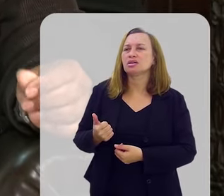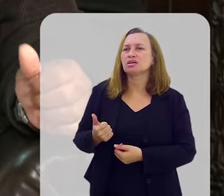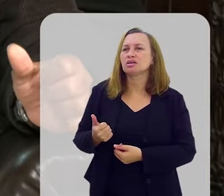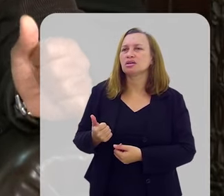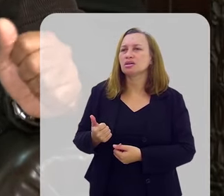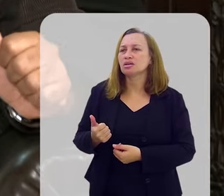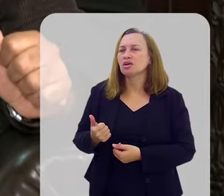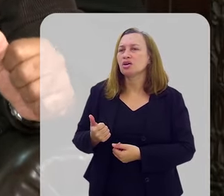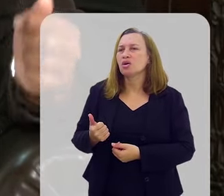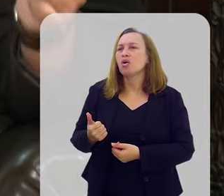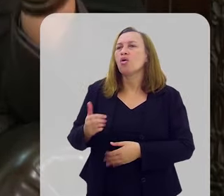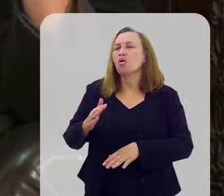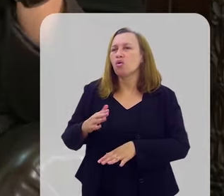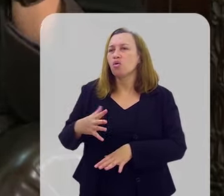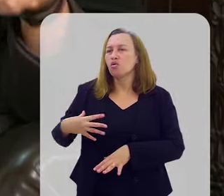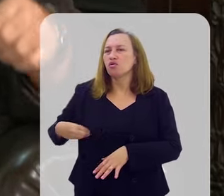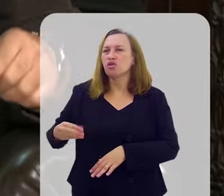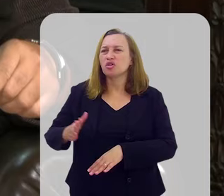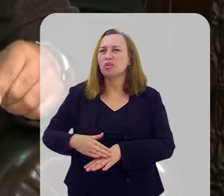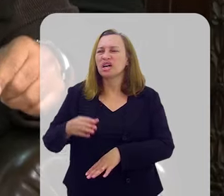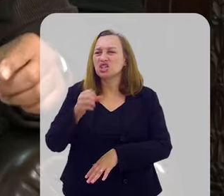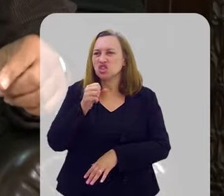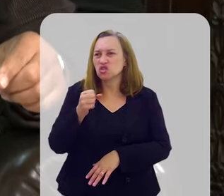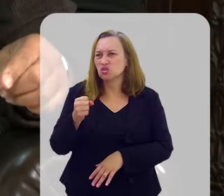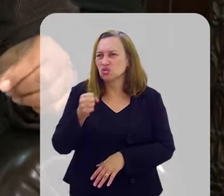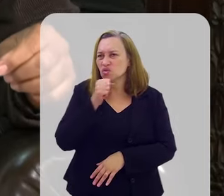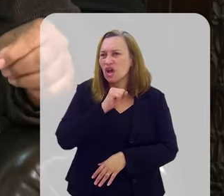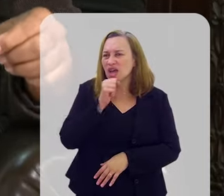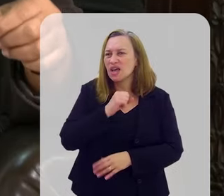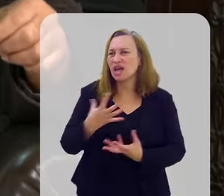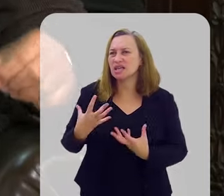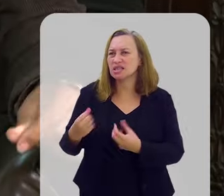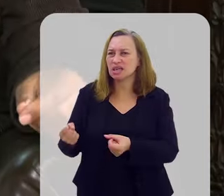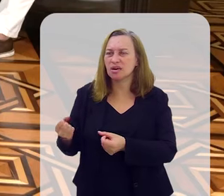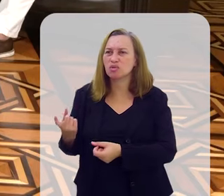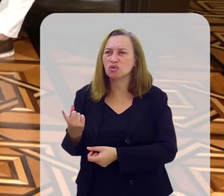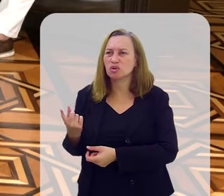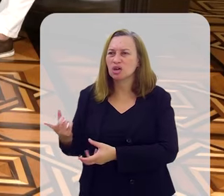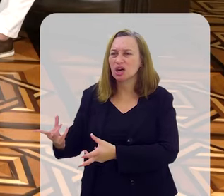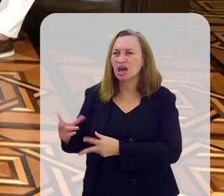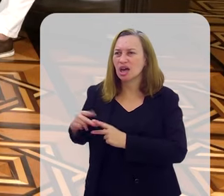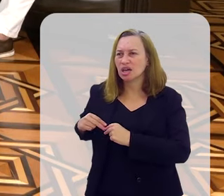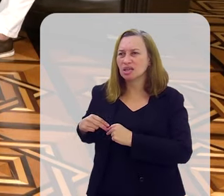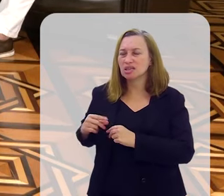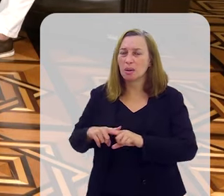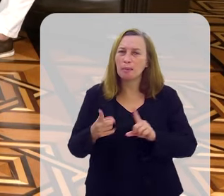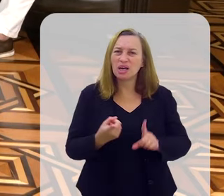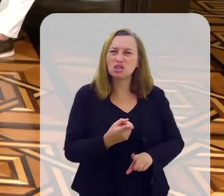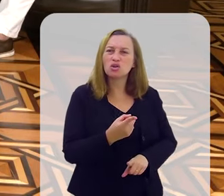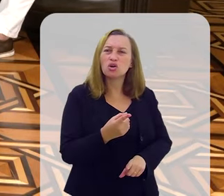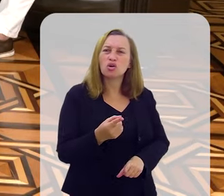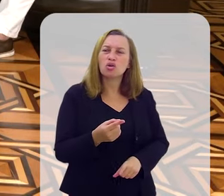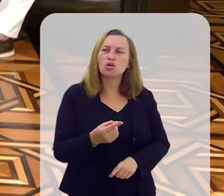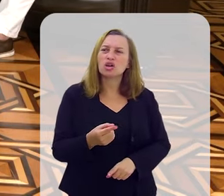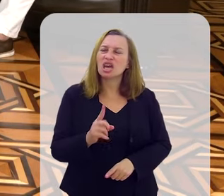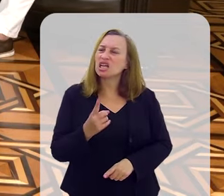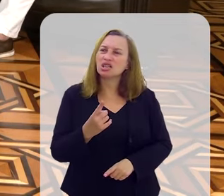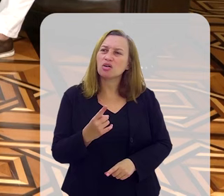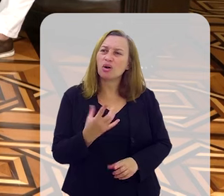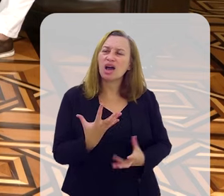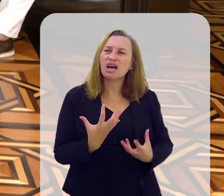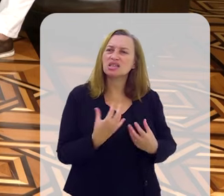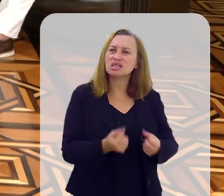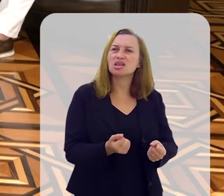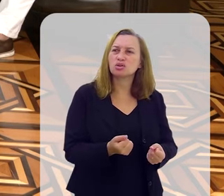doido. Mas o cara não aceita que o pai aceite o filho mais novo, porque ele foi lá para a esborna, fez o que